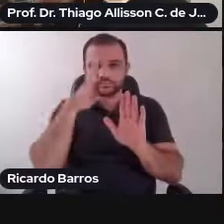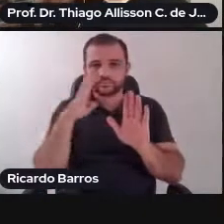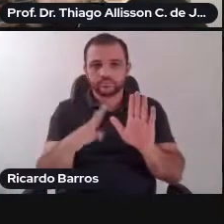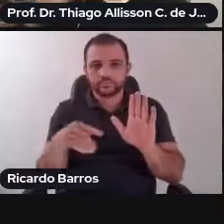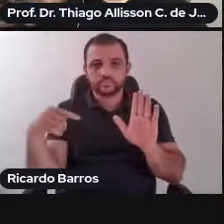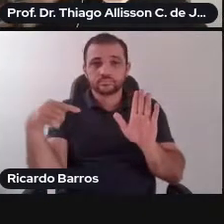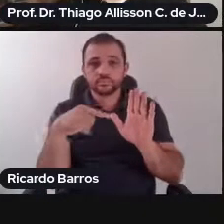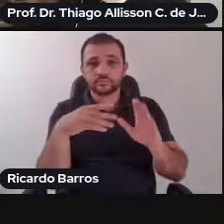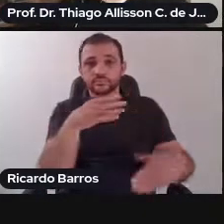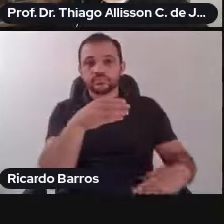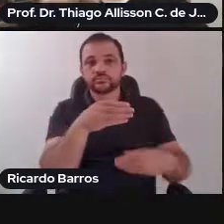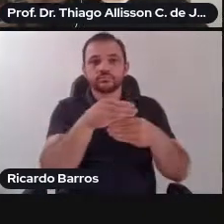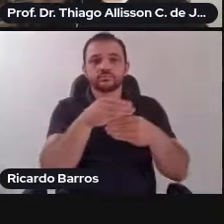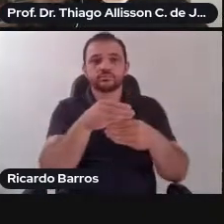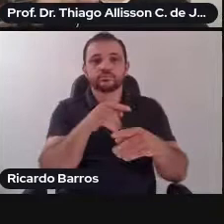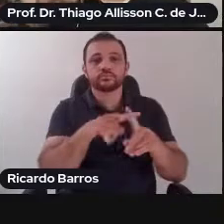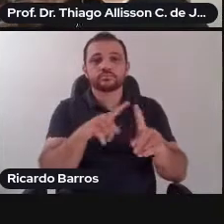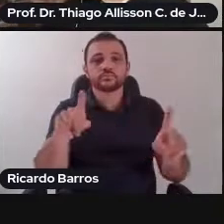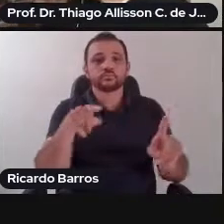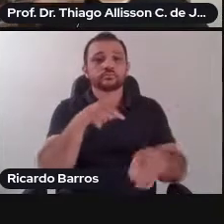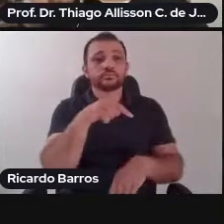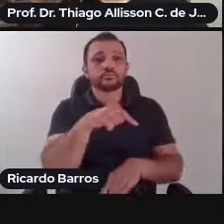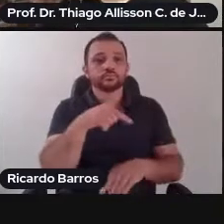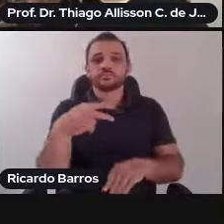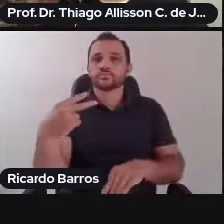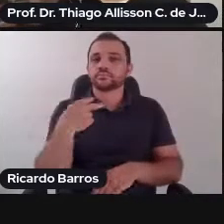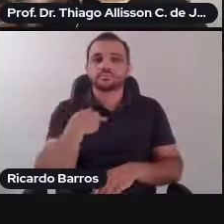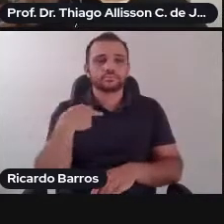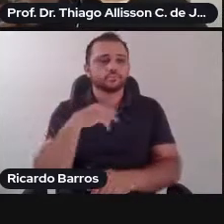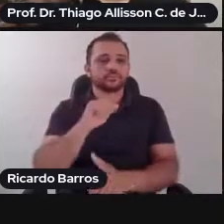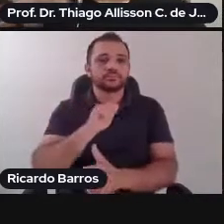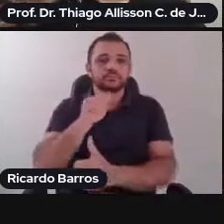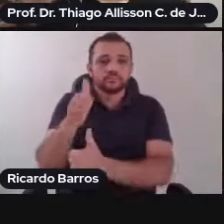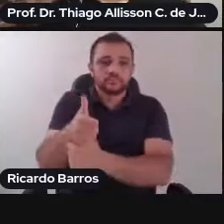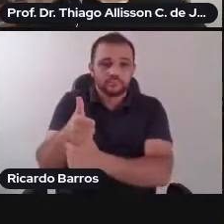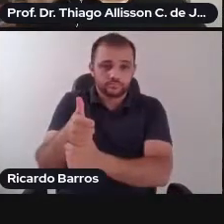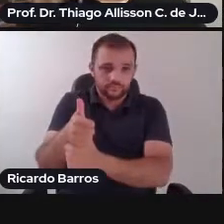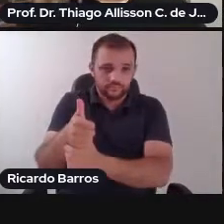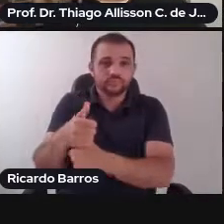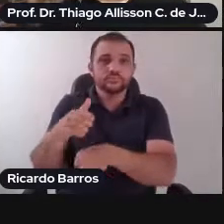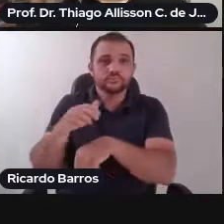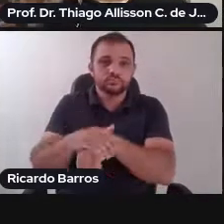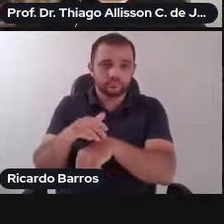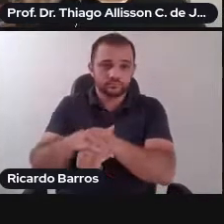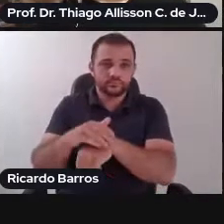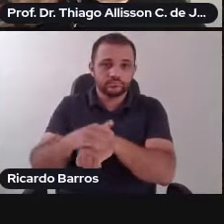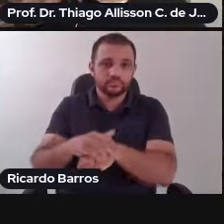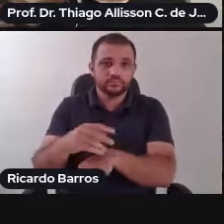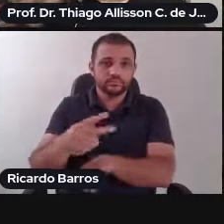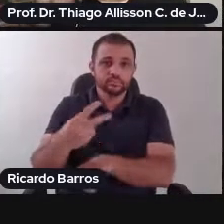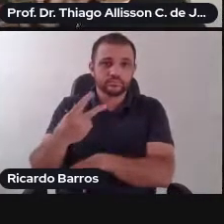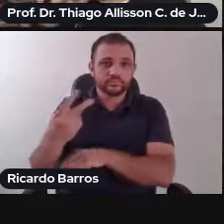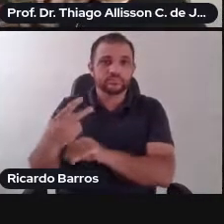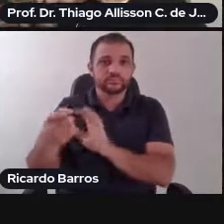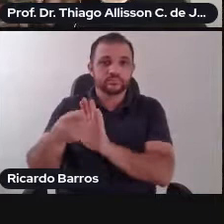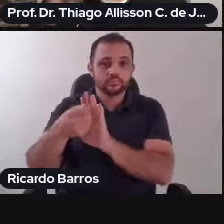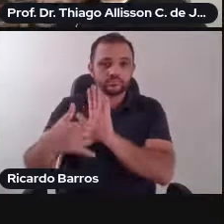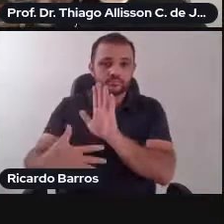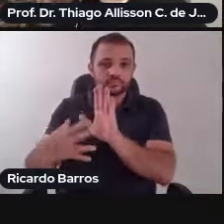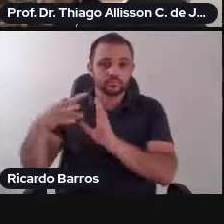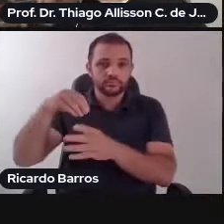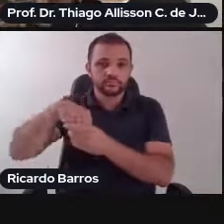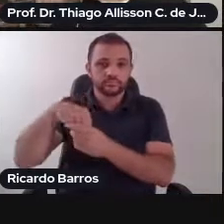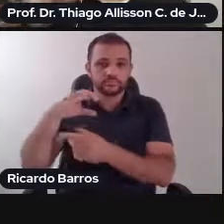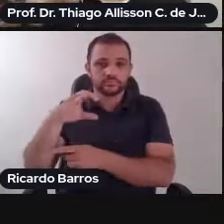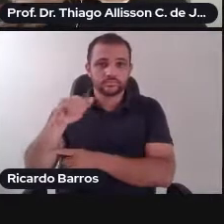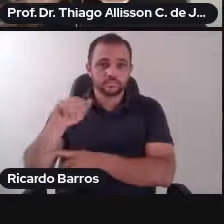vislumbrando que não pode substituir pelo próprio segundo conserando o que consta na CADH, não